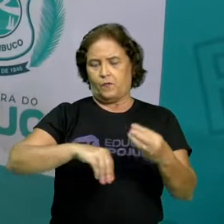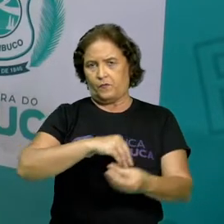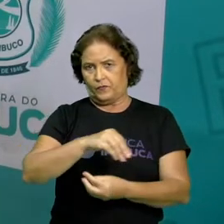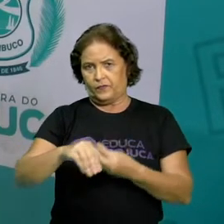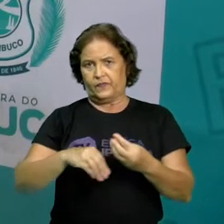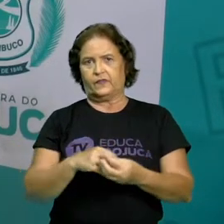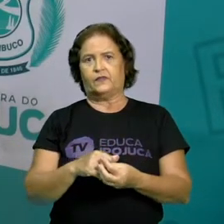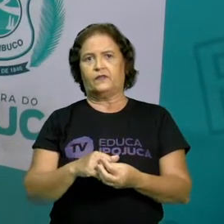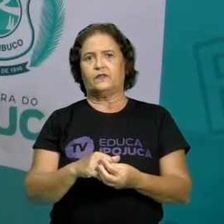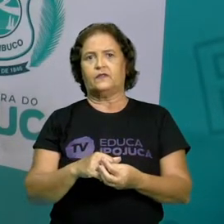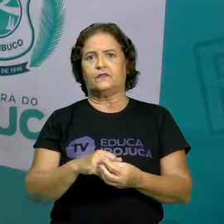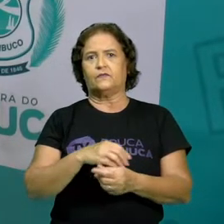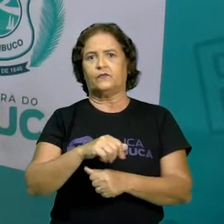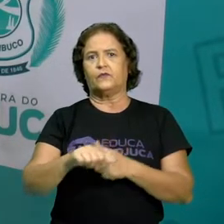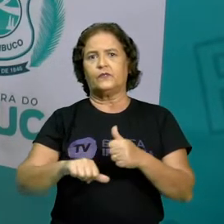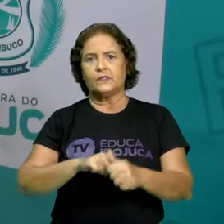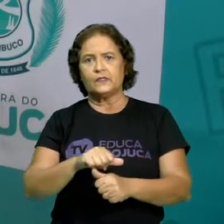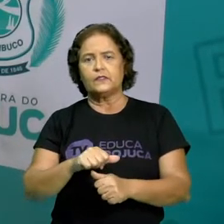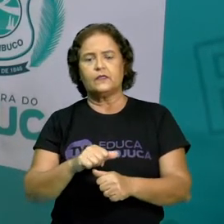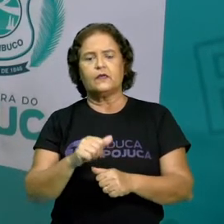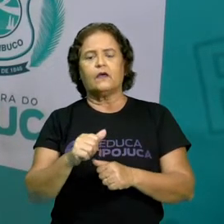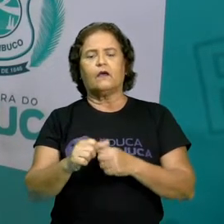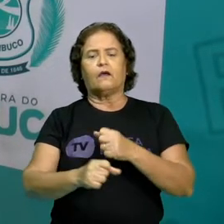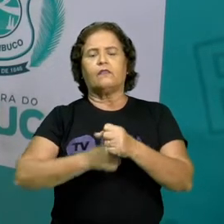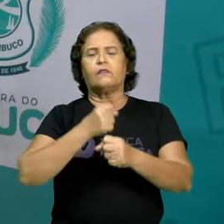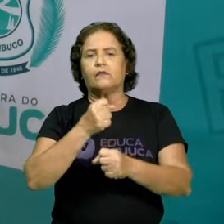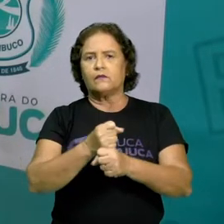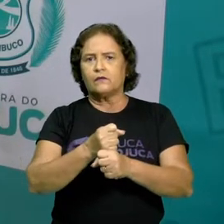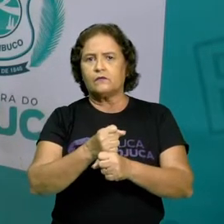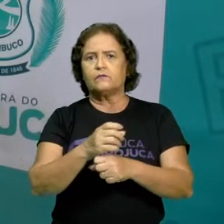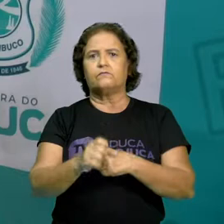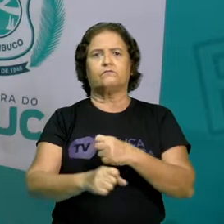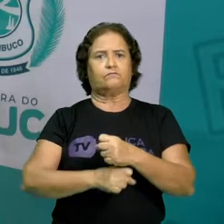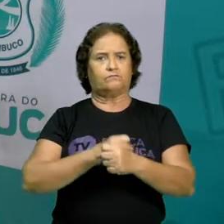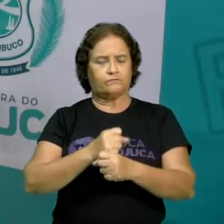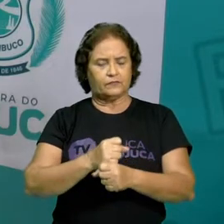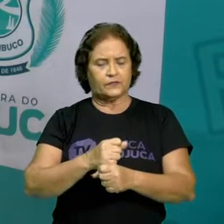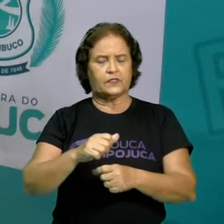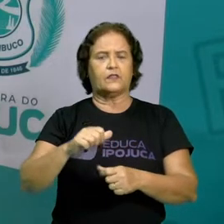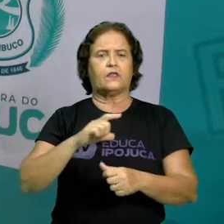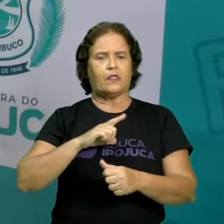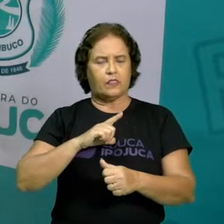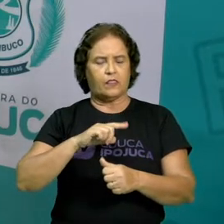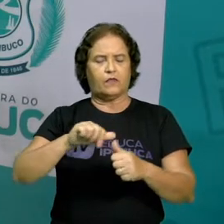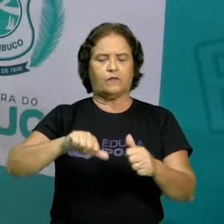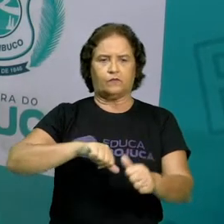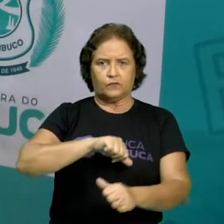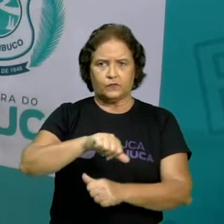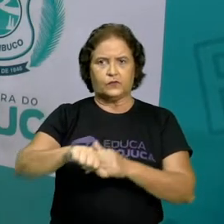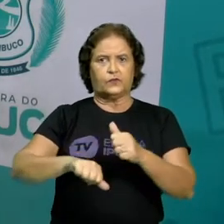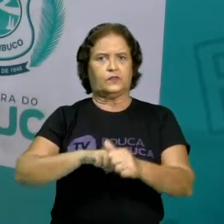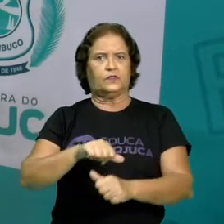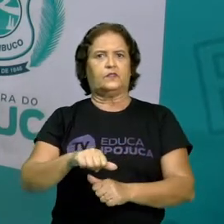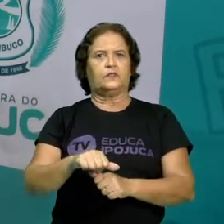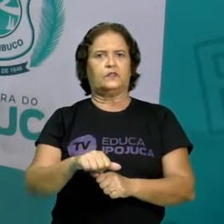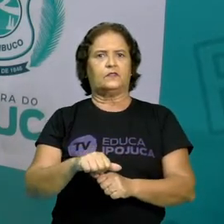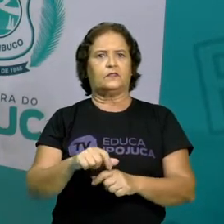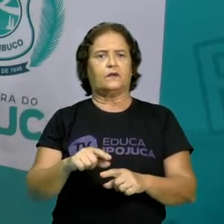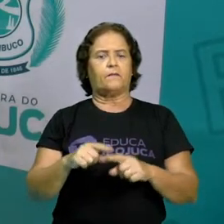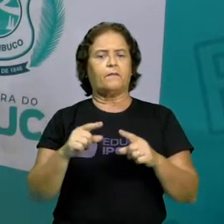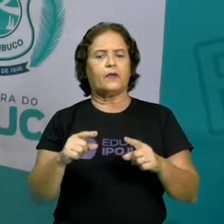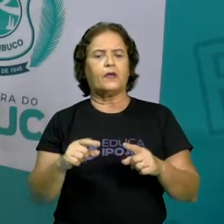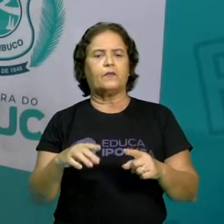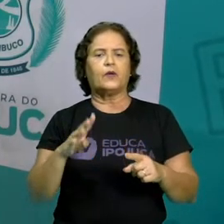que passa, né? Existem mudanças, ela passa por mudanças. Então, para que possamos